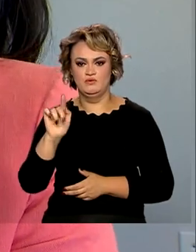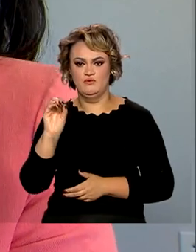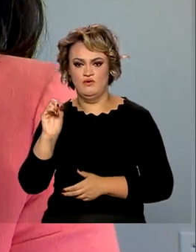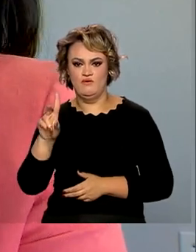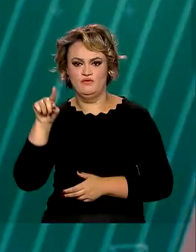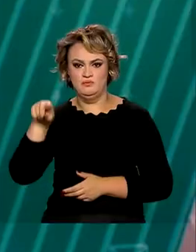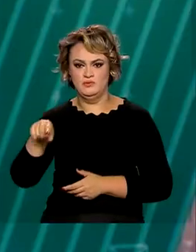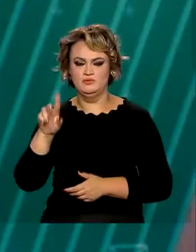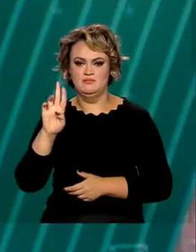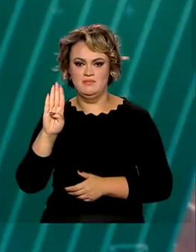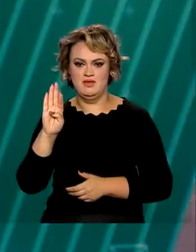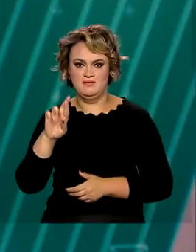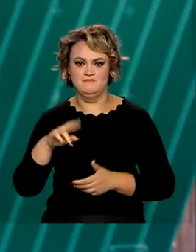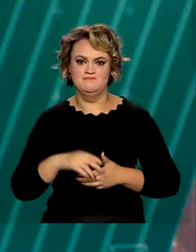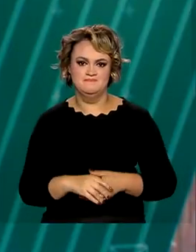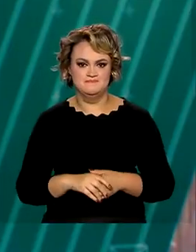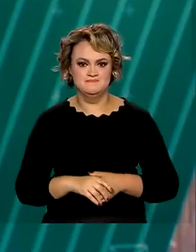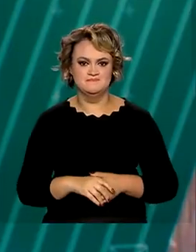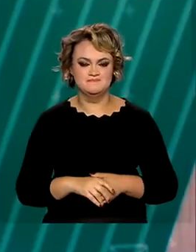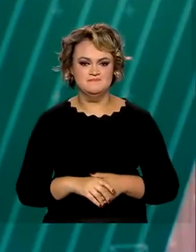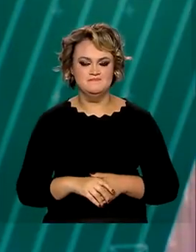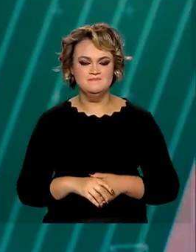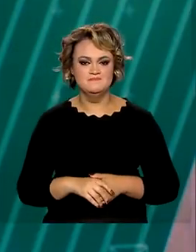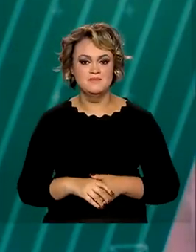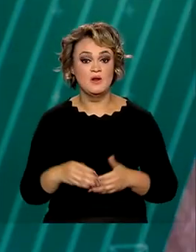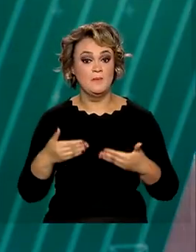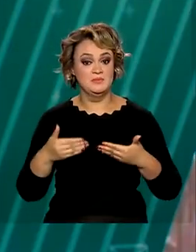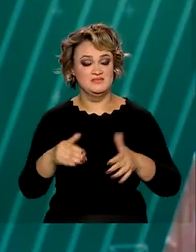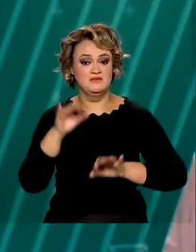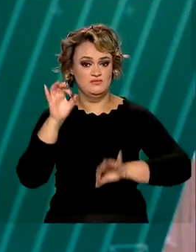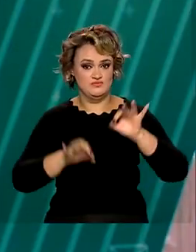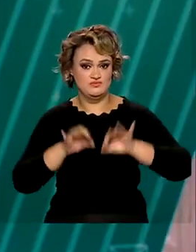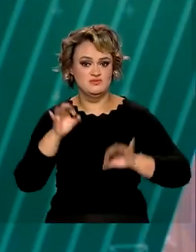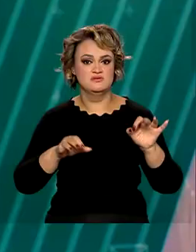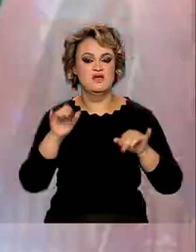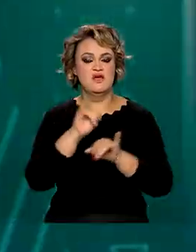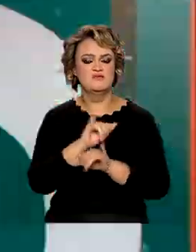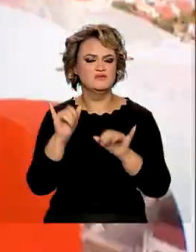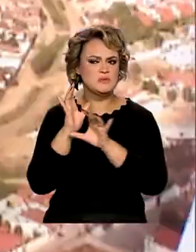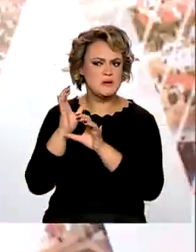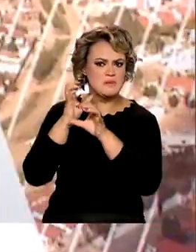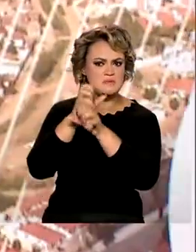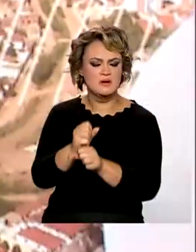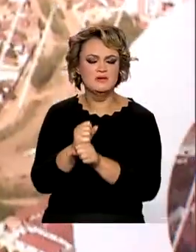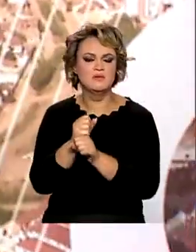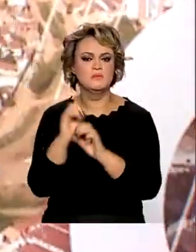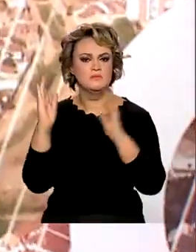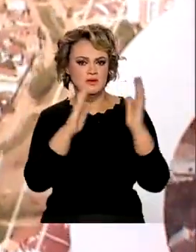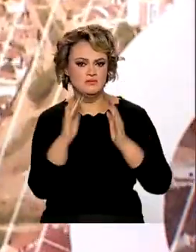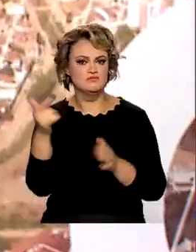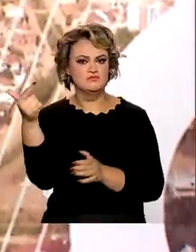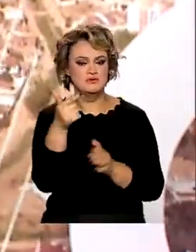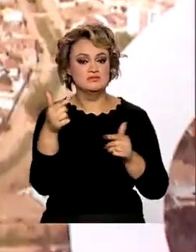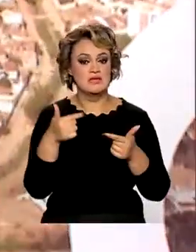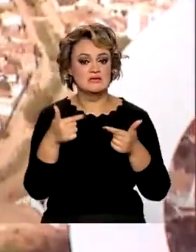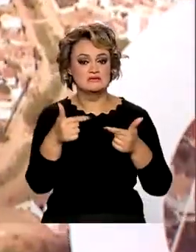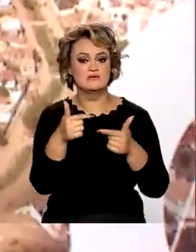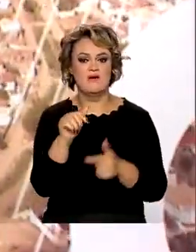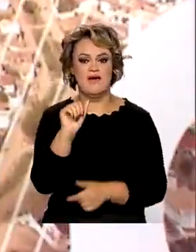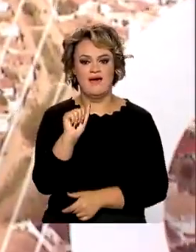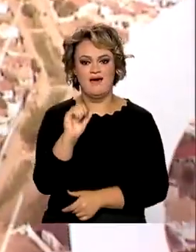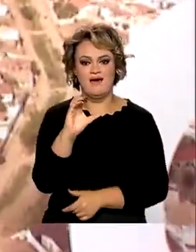.br. O Ministério da Justiça divulgou um balanço da segunda fase da Operação